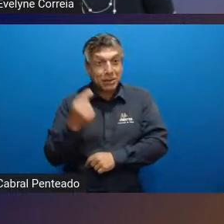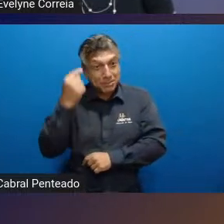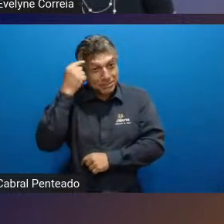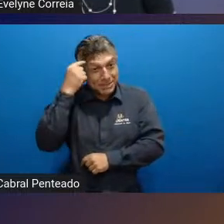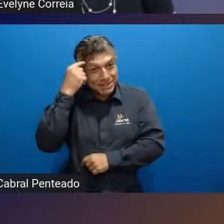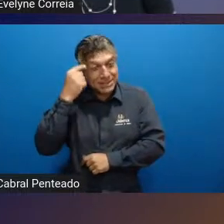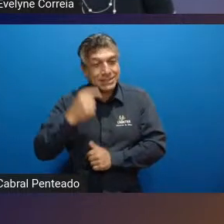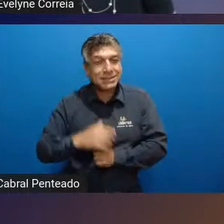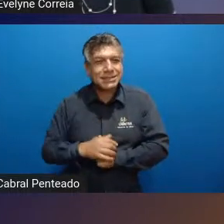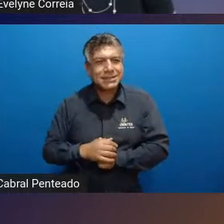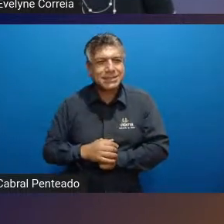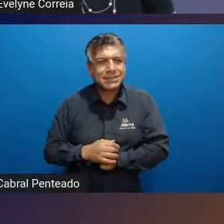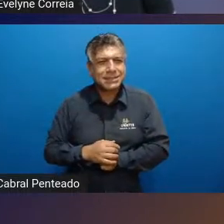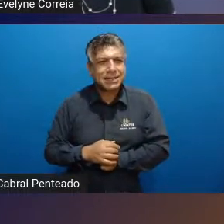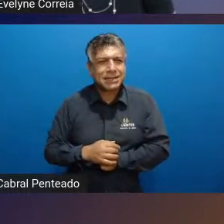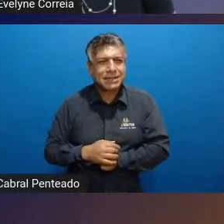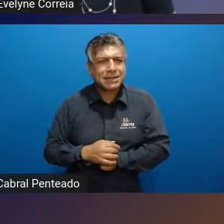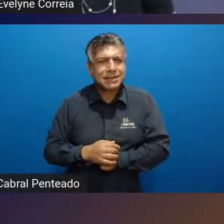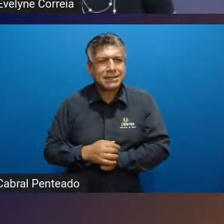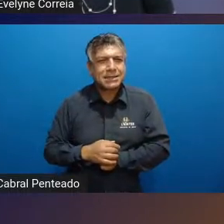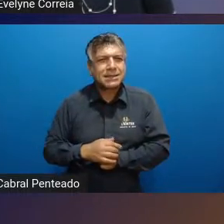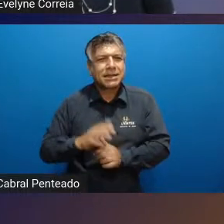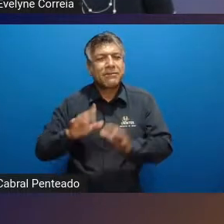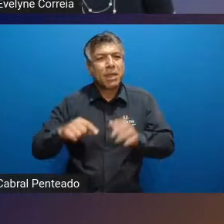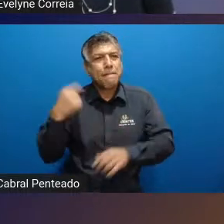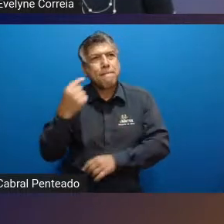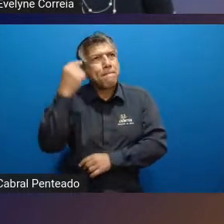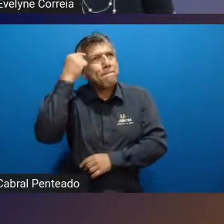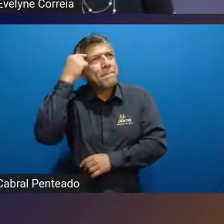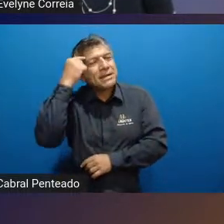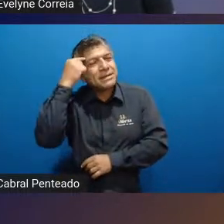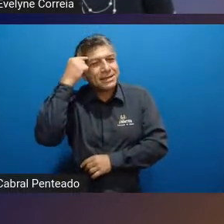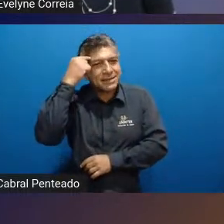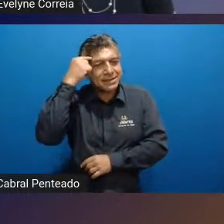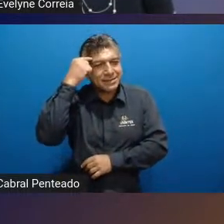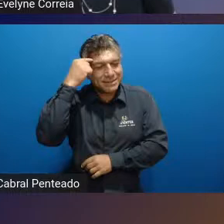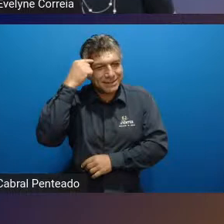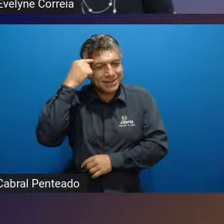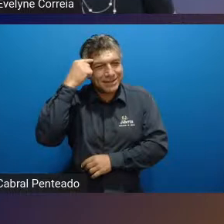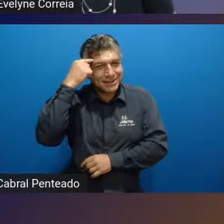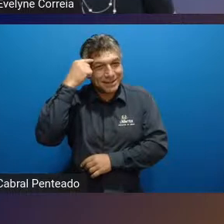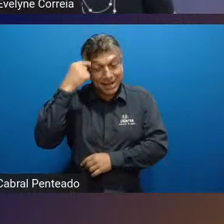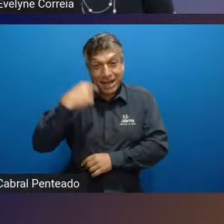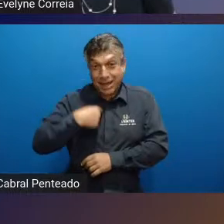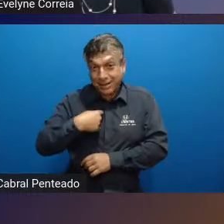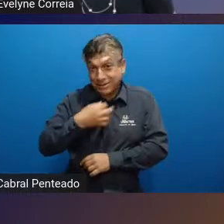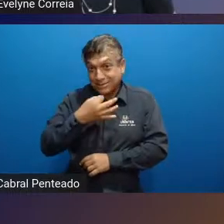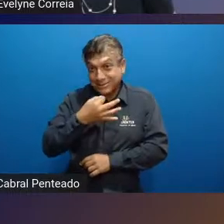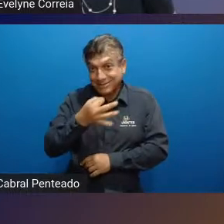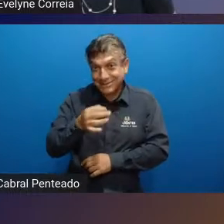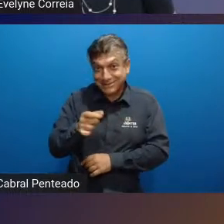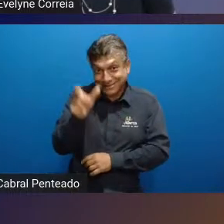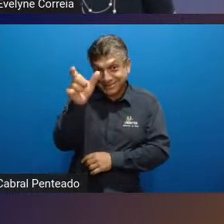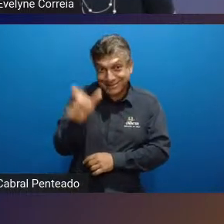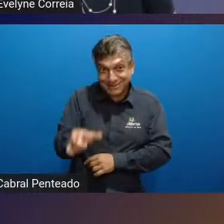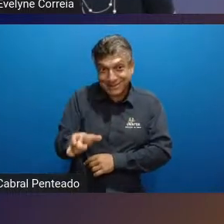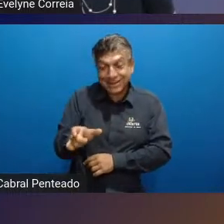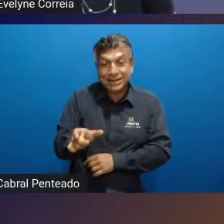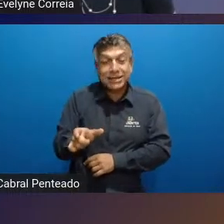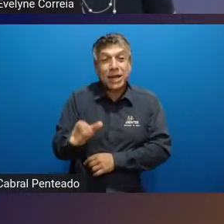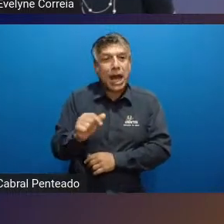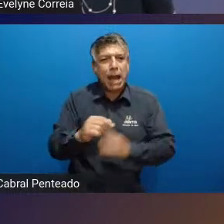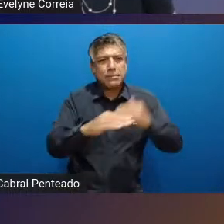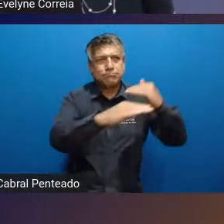um... Se a gente for pensar nessa situação que eu estou me referindo do fugir do